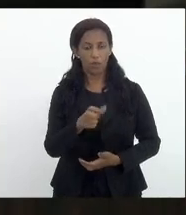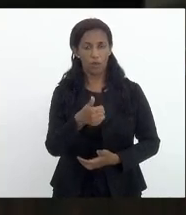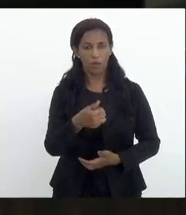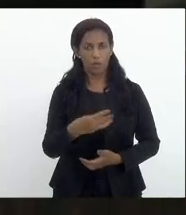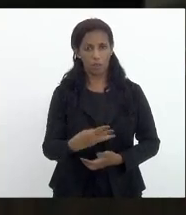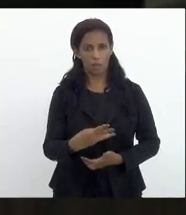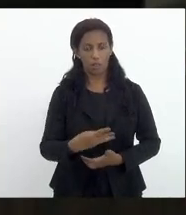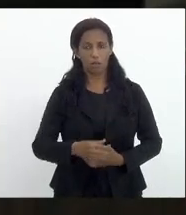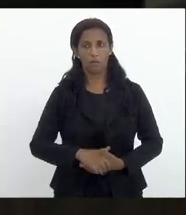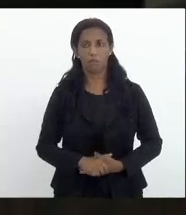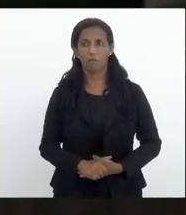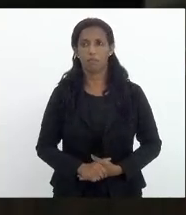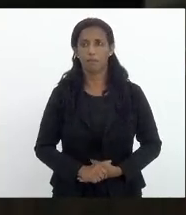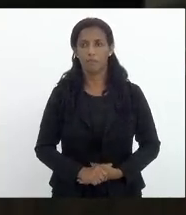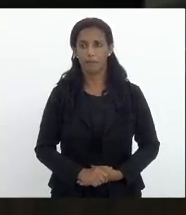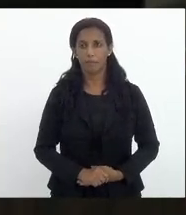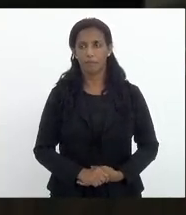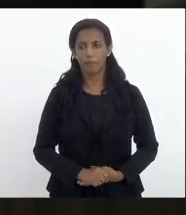horas.